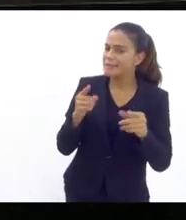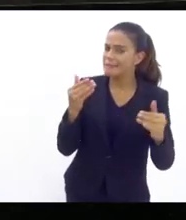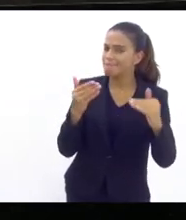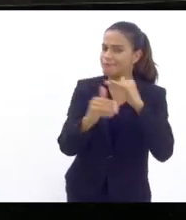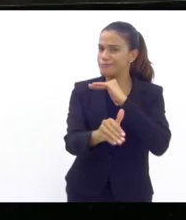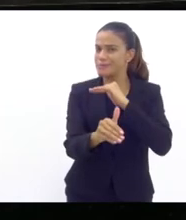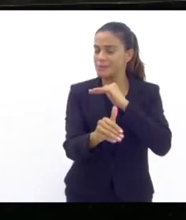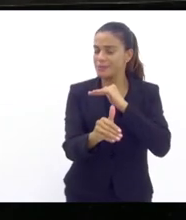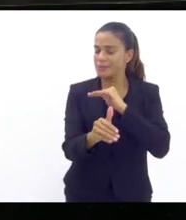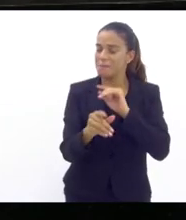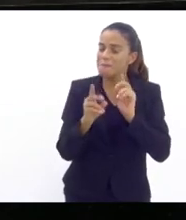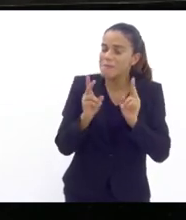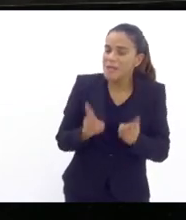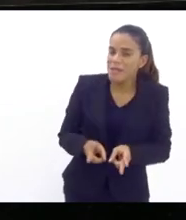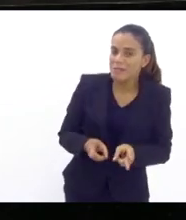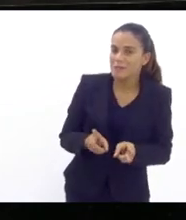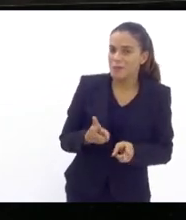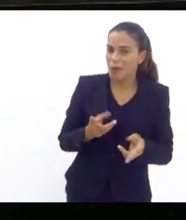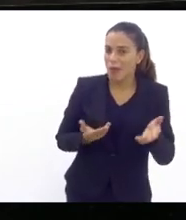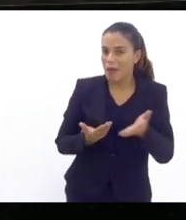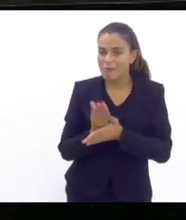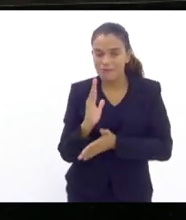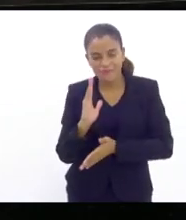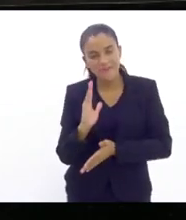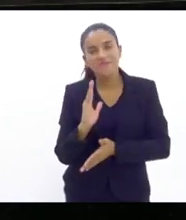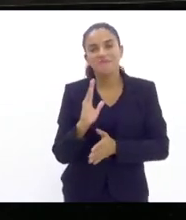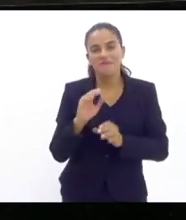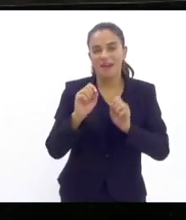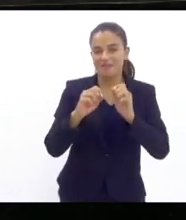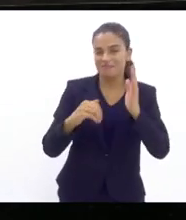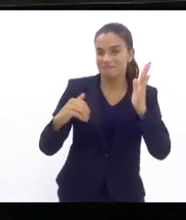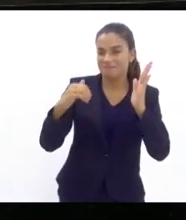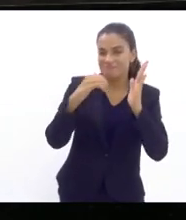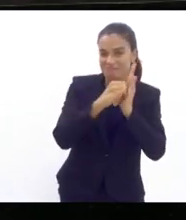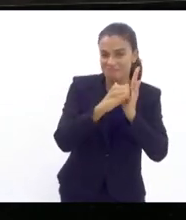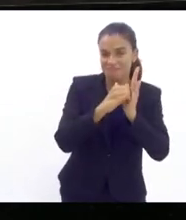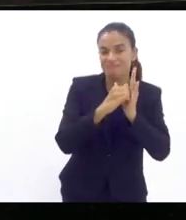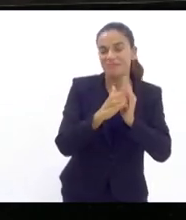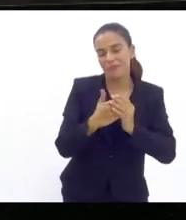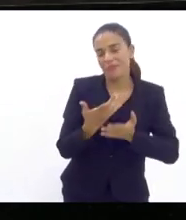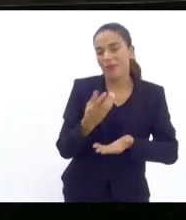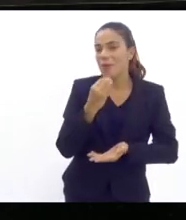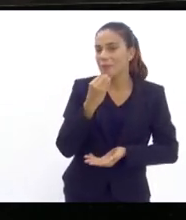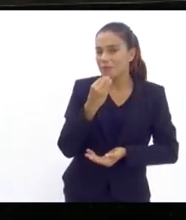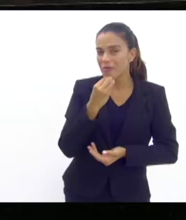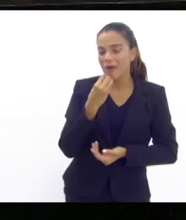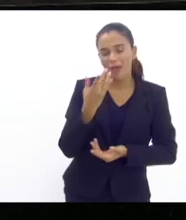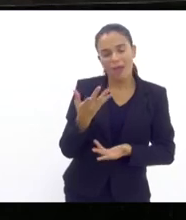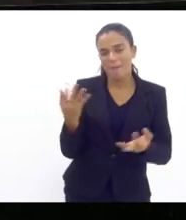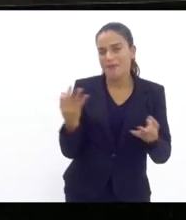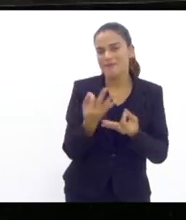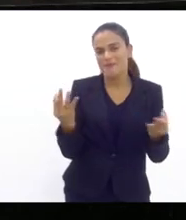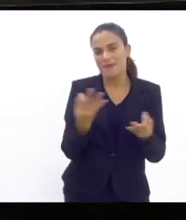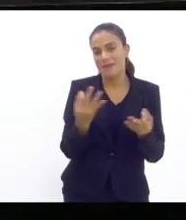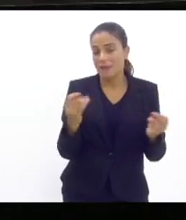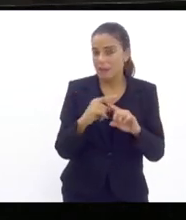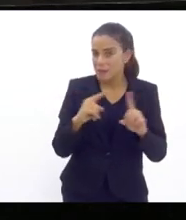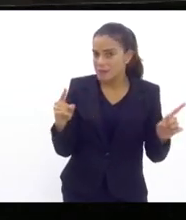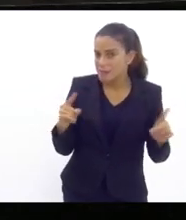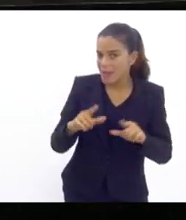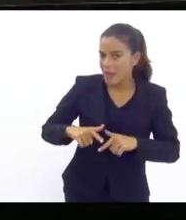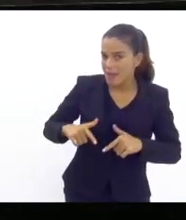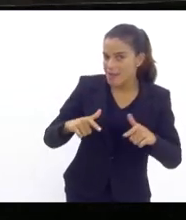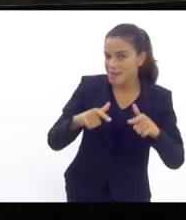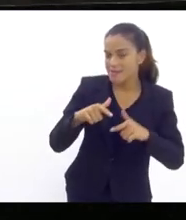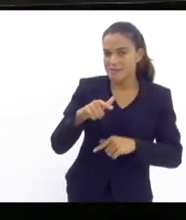ainda que aprovada em sede de congresso nacional tudo isso é perfeito mas fazer